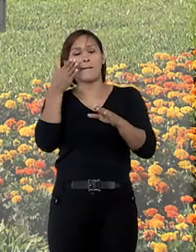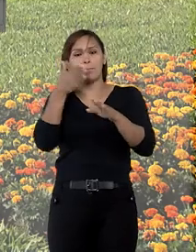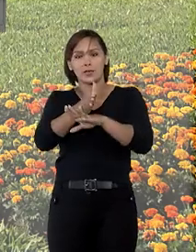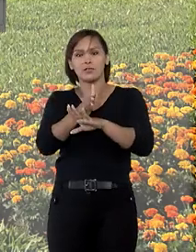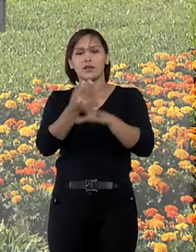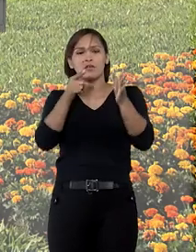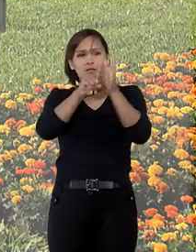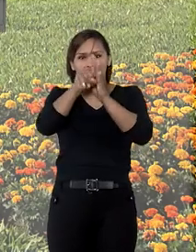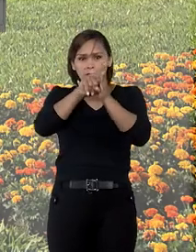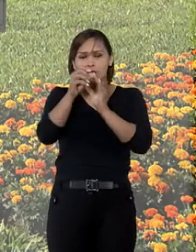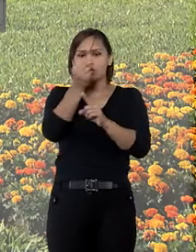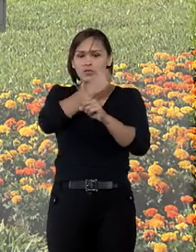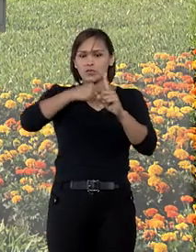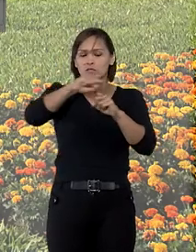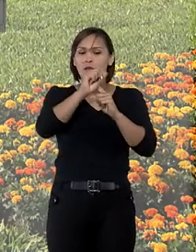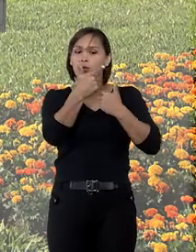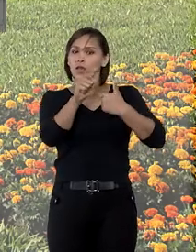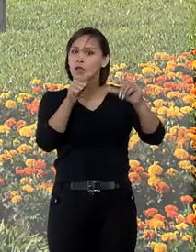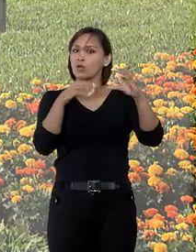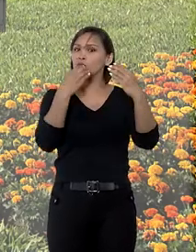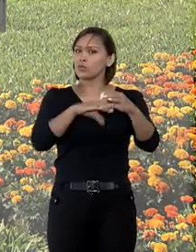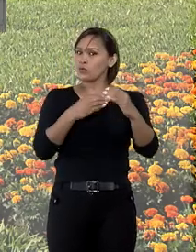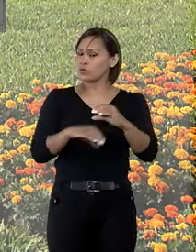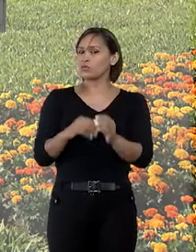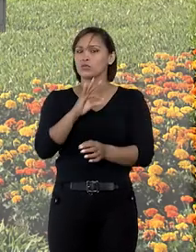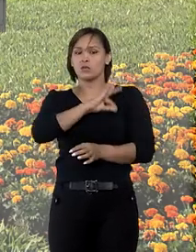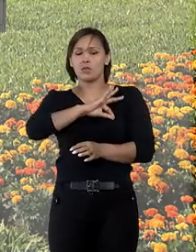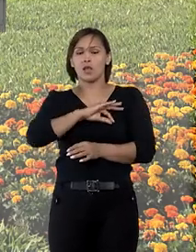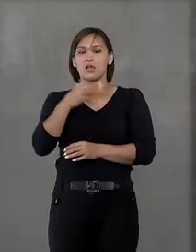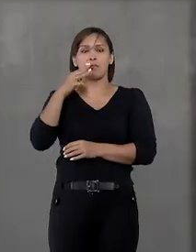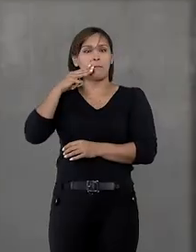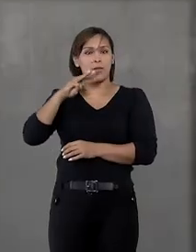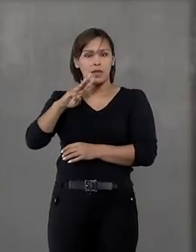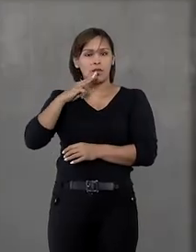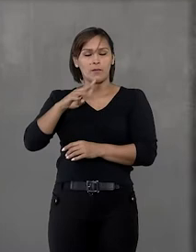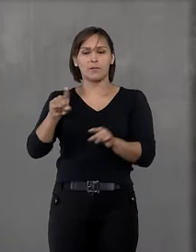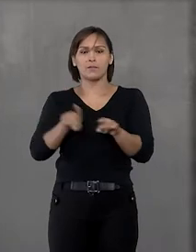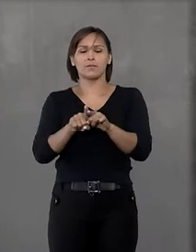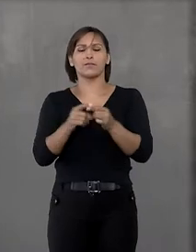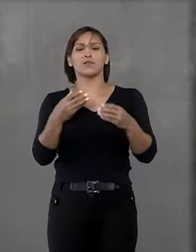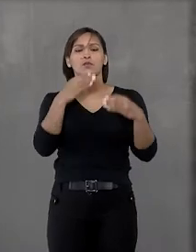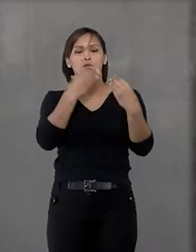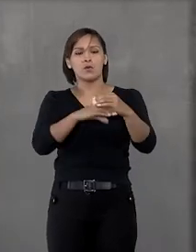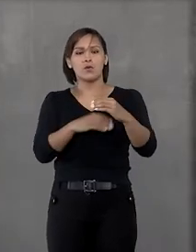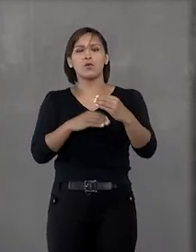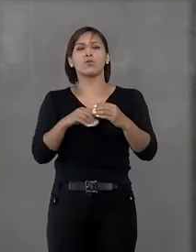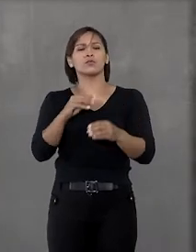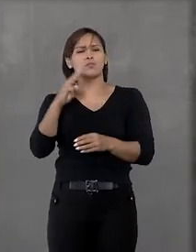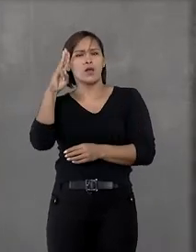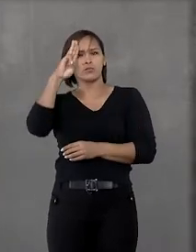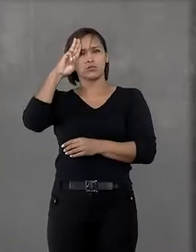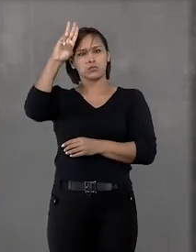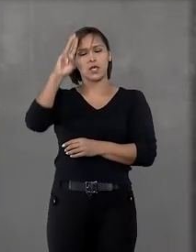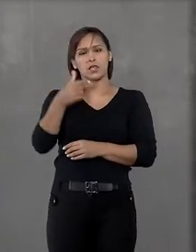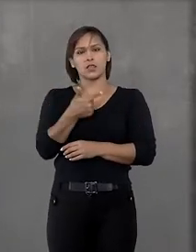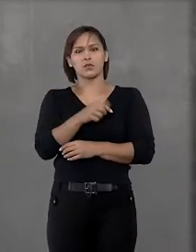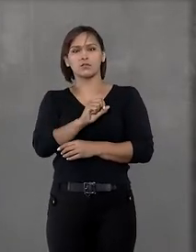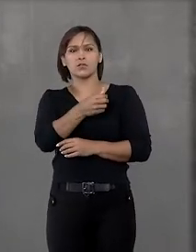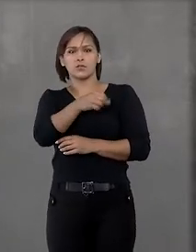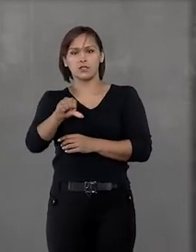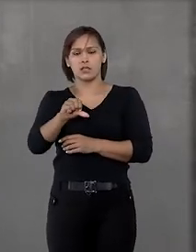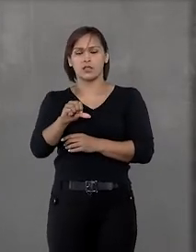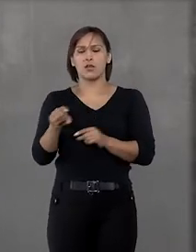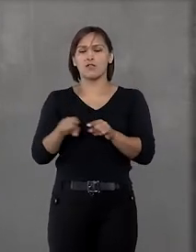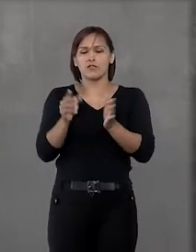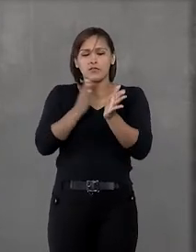investigação social em outro concurso para carreira policial, no Maranhão. O concurso para o cargo de soldado foi realizado em 2019.